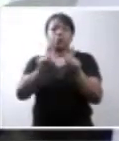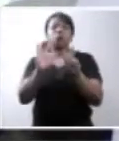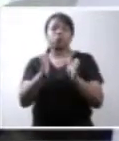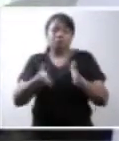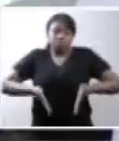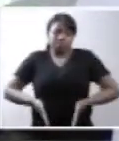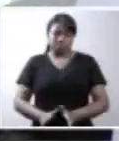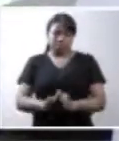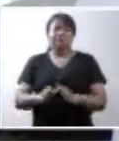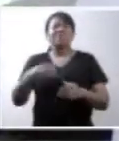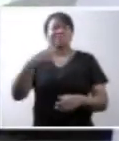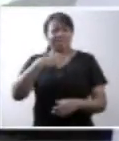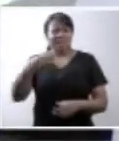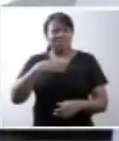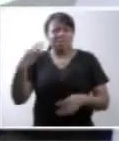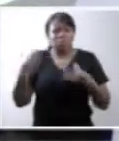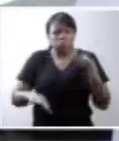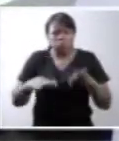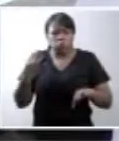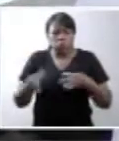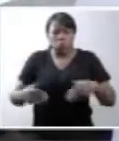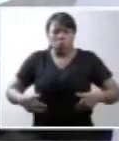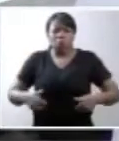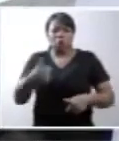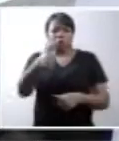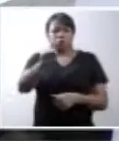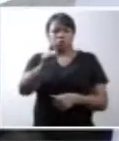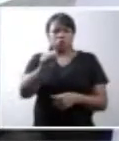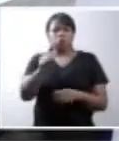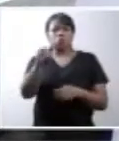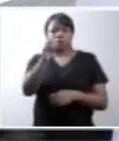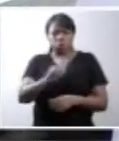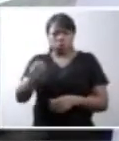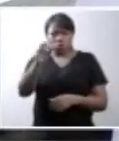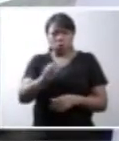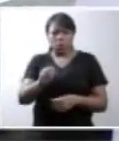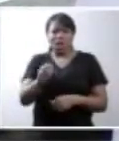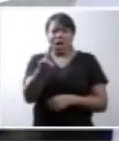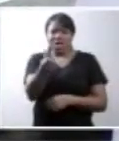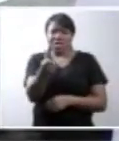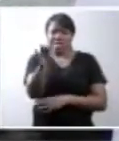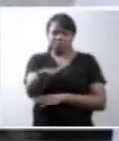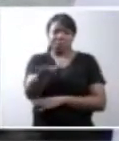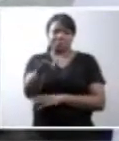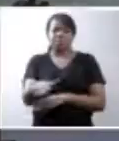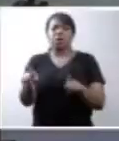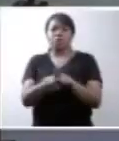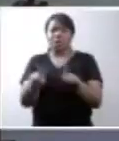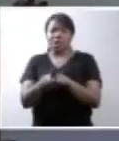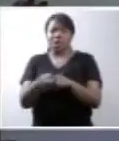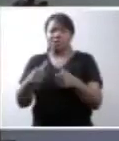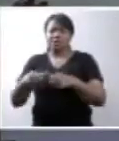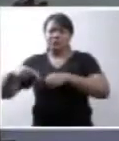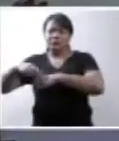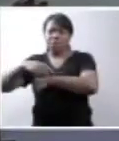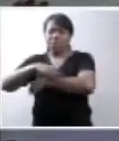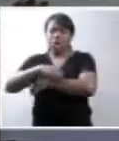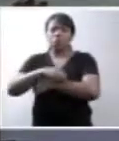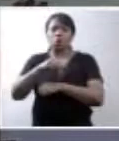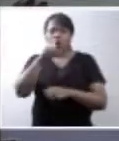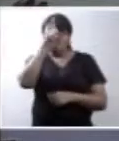parto. Senti as dores no dia 18 de outubro, às seis da tarde. Às seis e meia, estava andando no hospital.